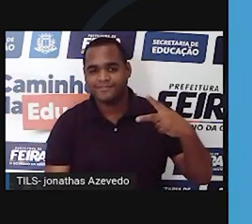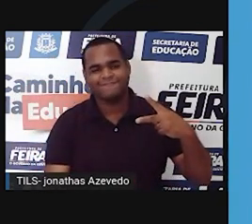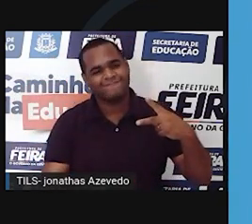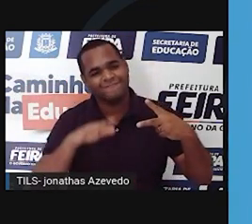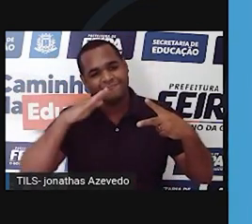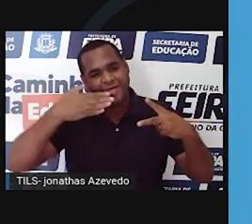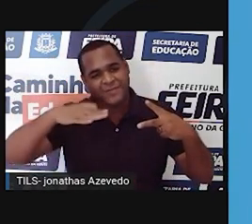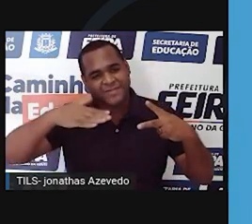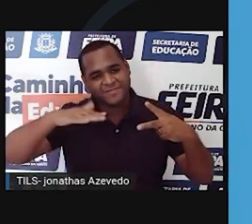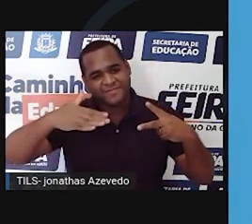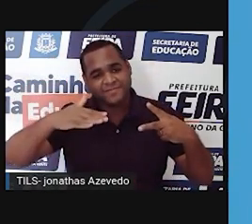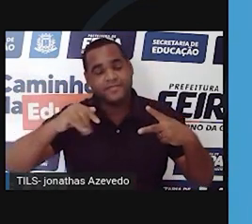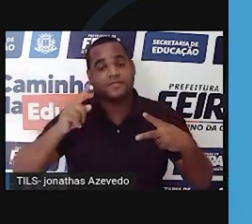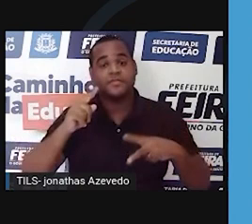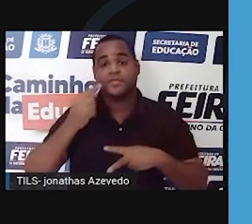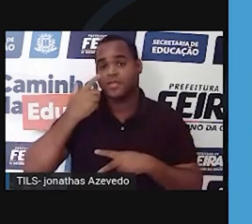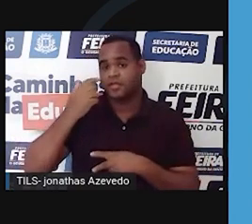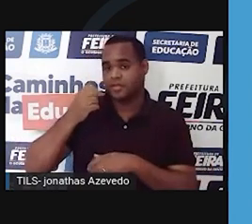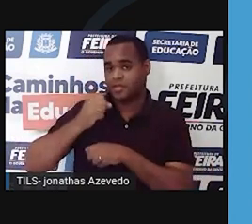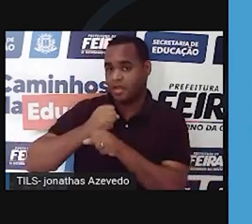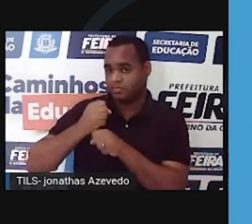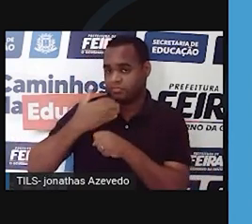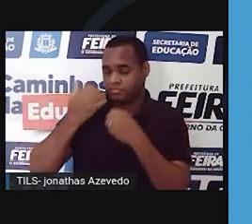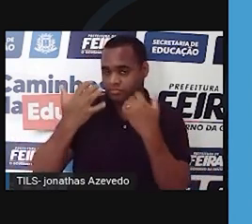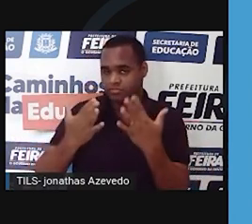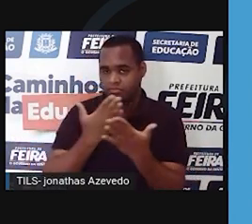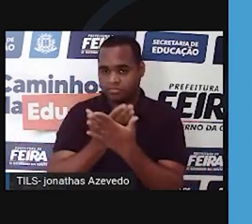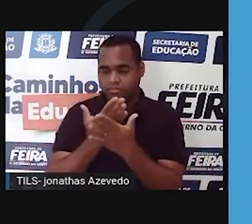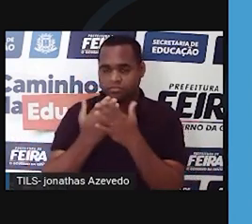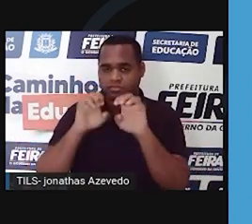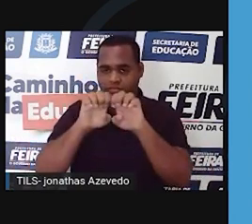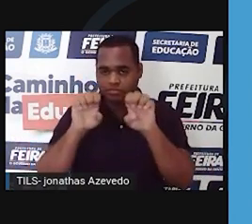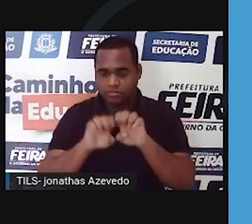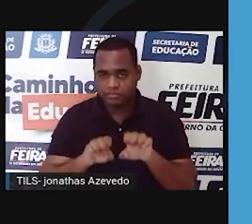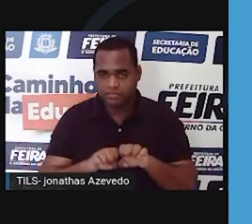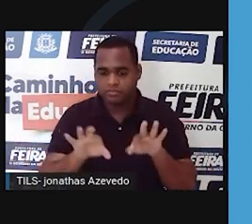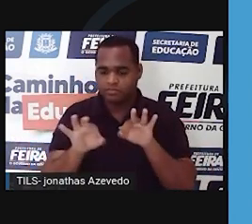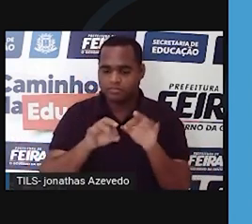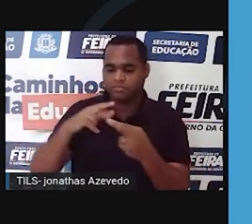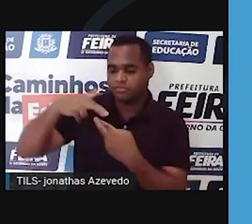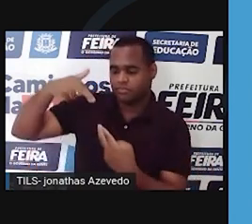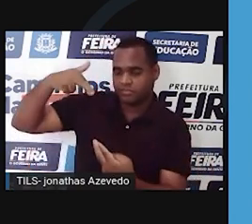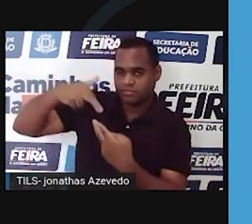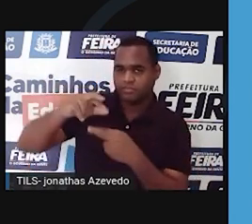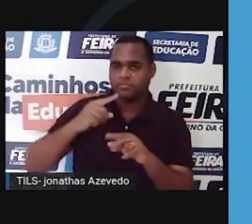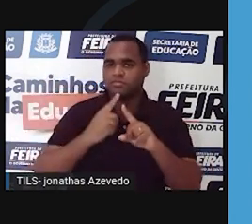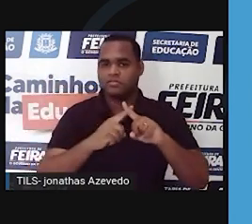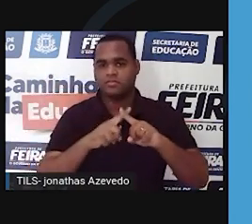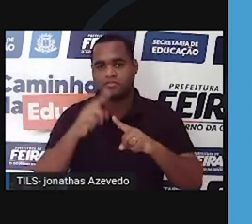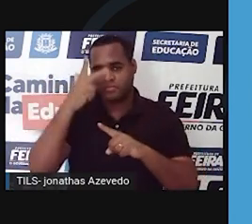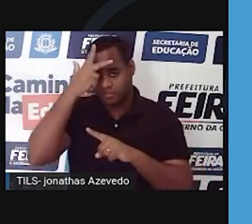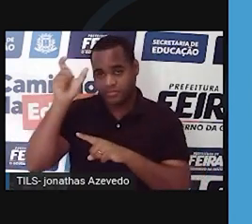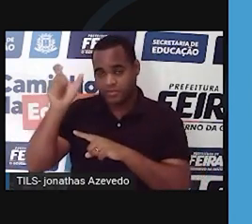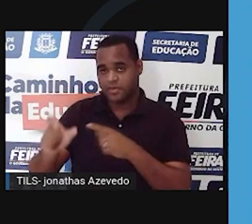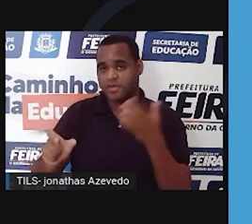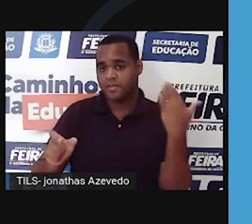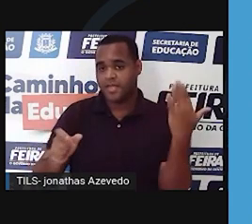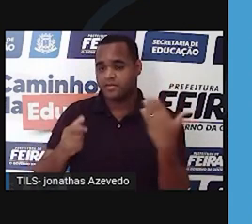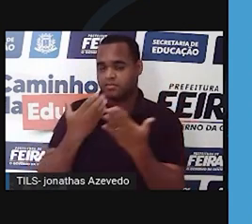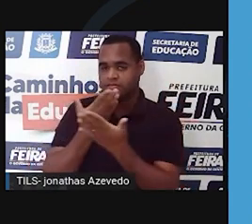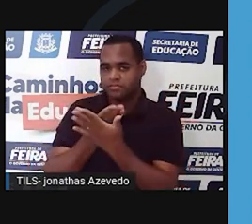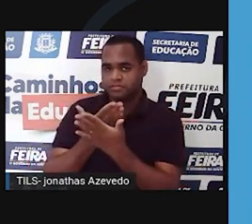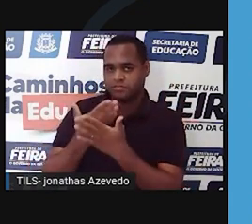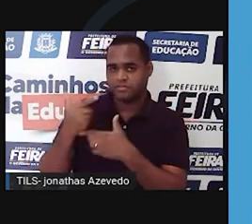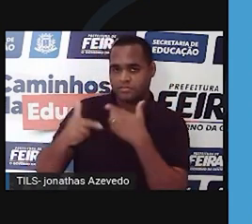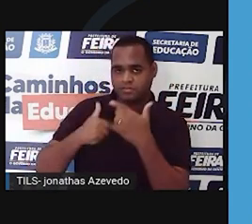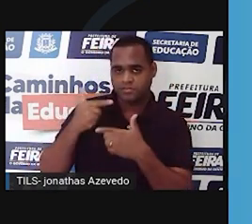ou menos. Watson e Kirk propuseram a estrutura do DNA, mas por quê? Uma pessoa que trabalhava na mesma área que Roslind, que